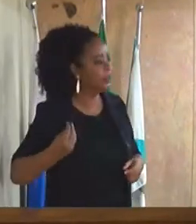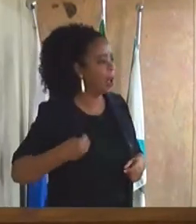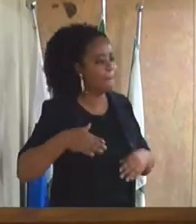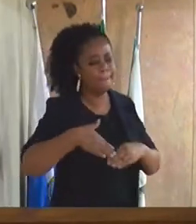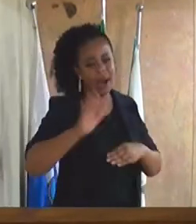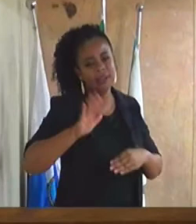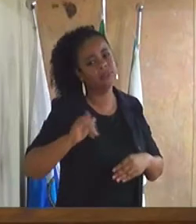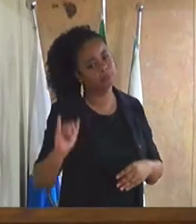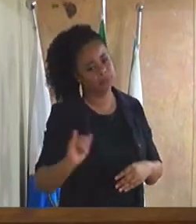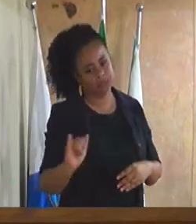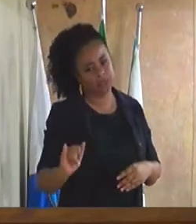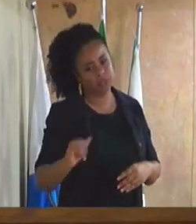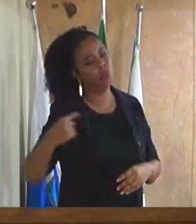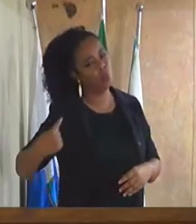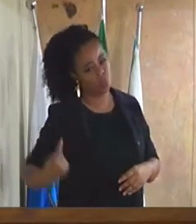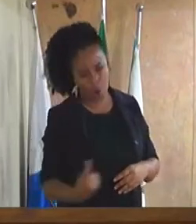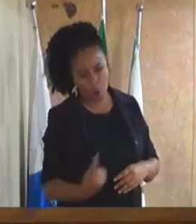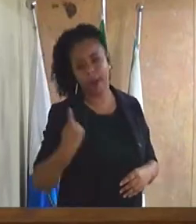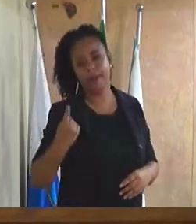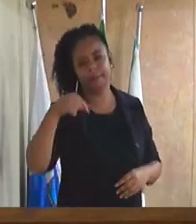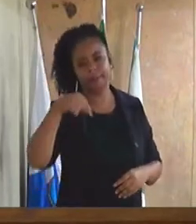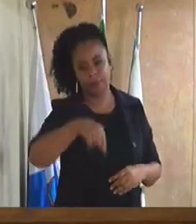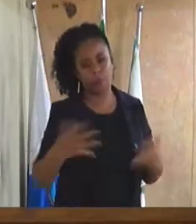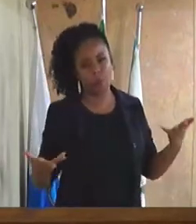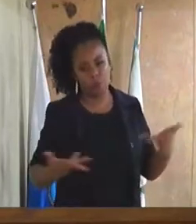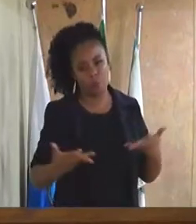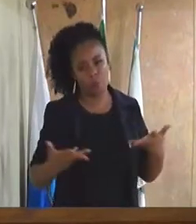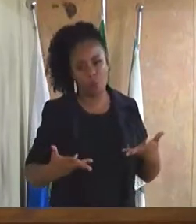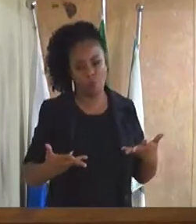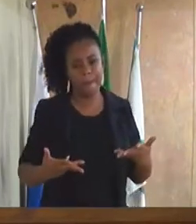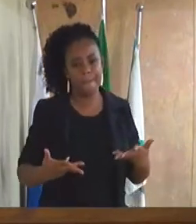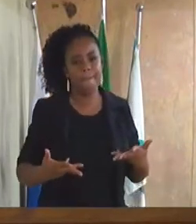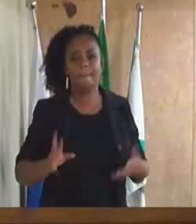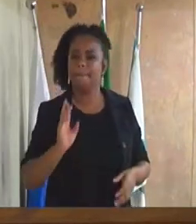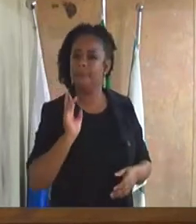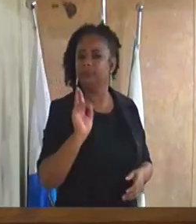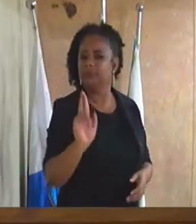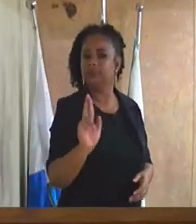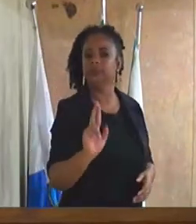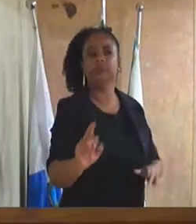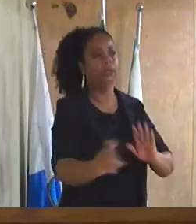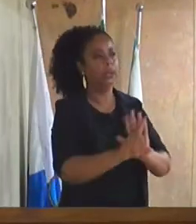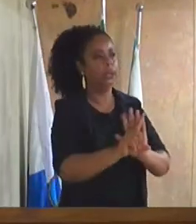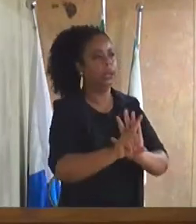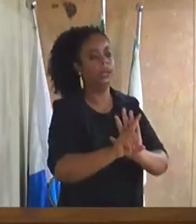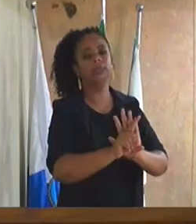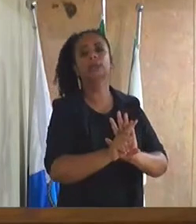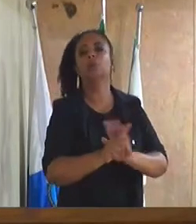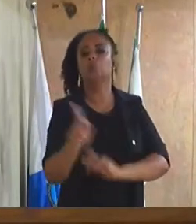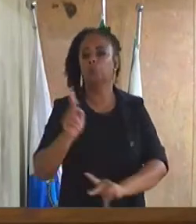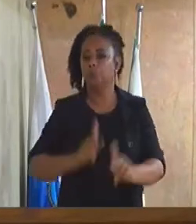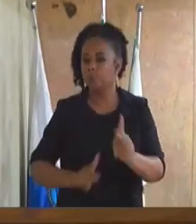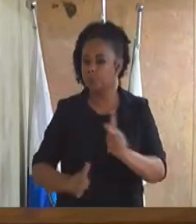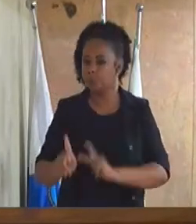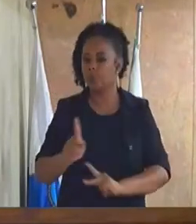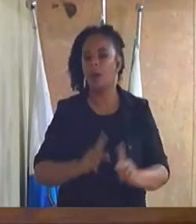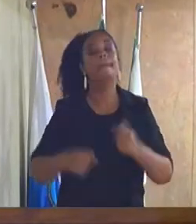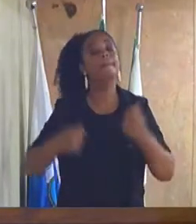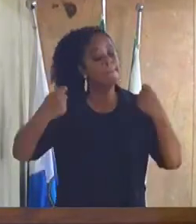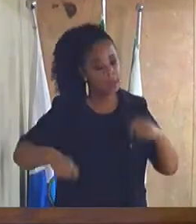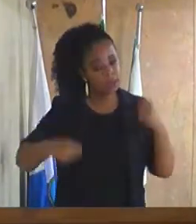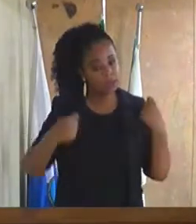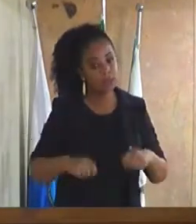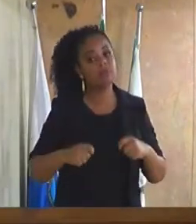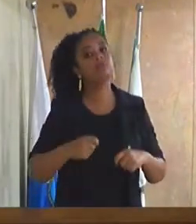importante nós estamos aqui e nós somos os representantes legais dessa população que precisa da nossa